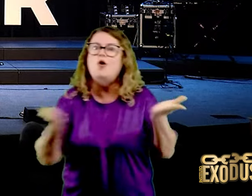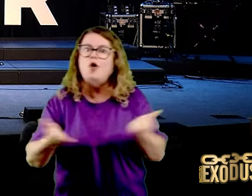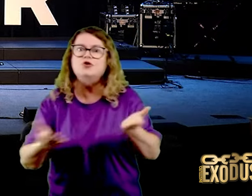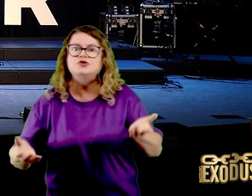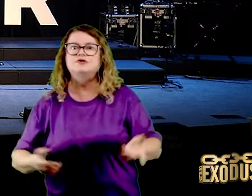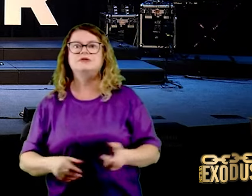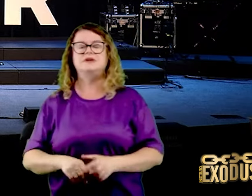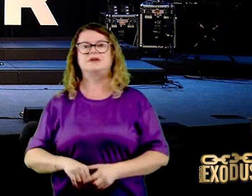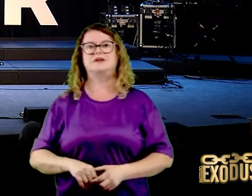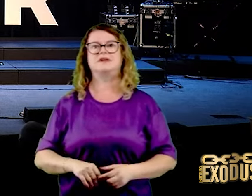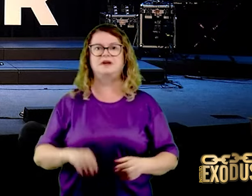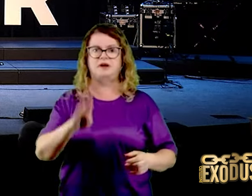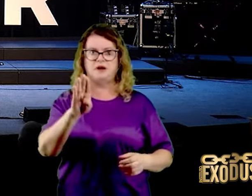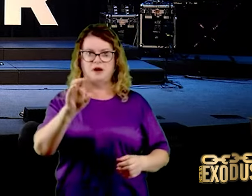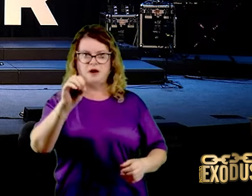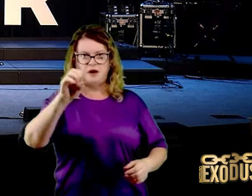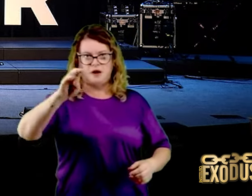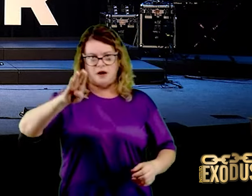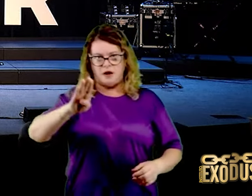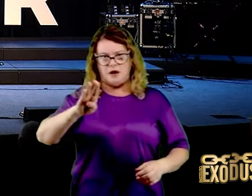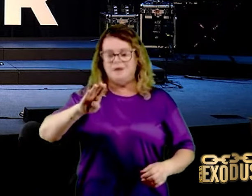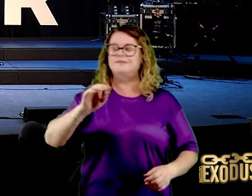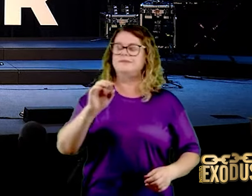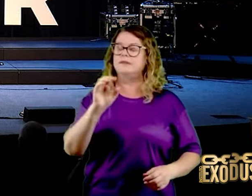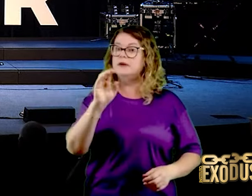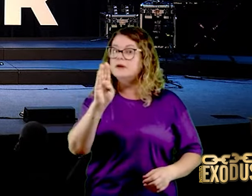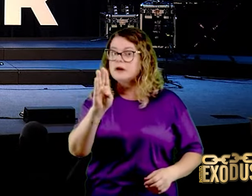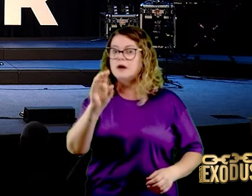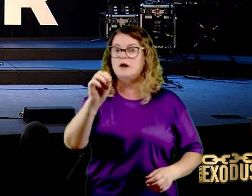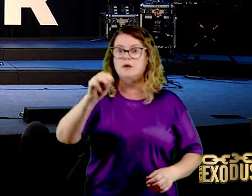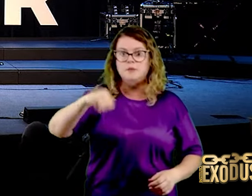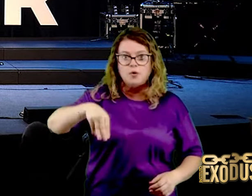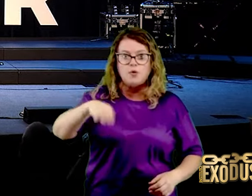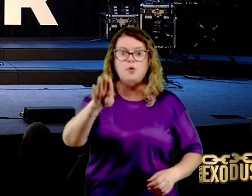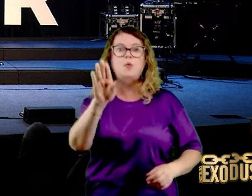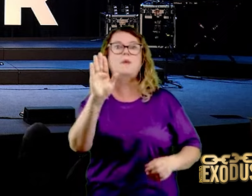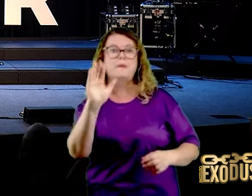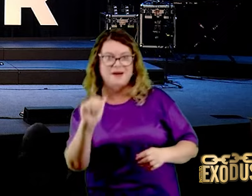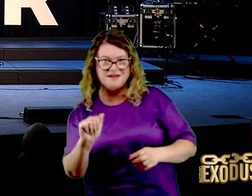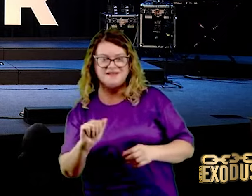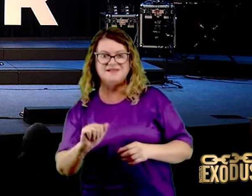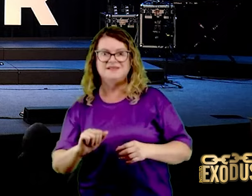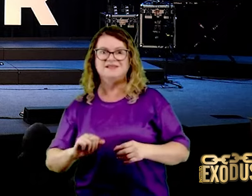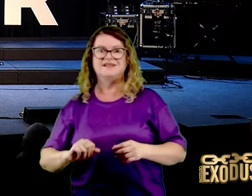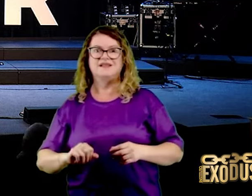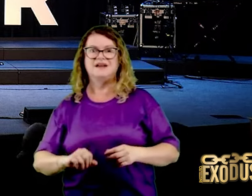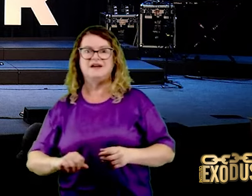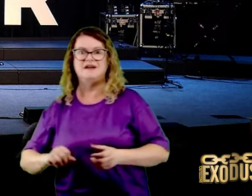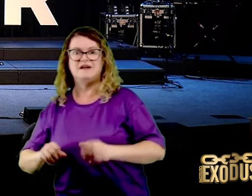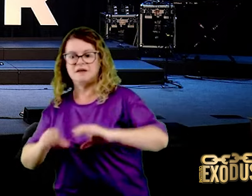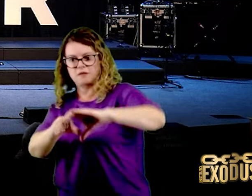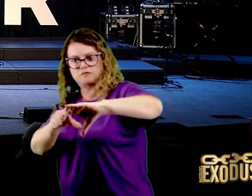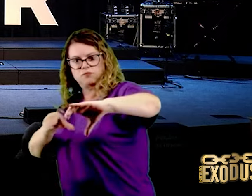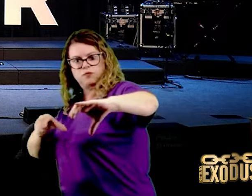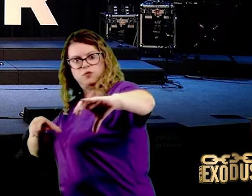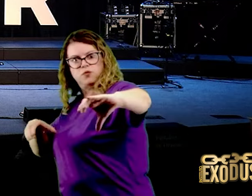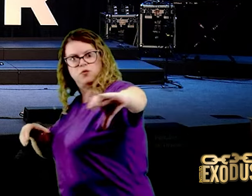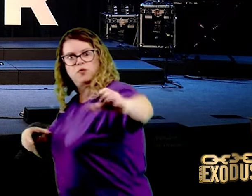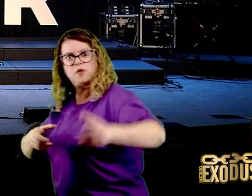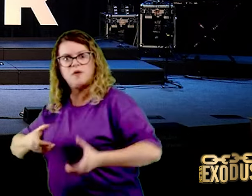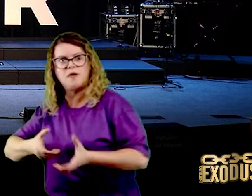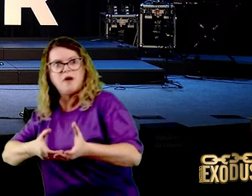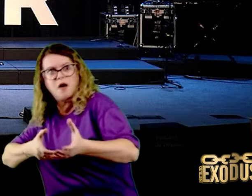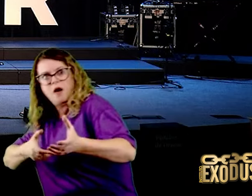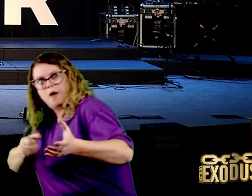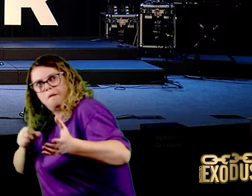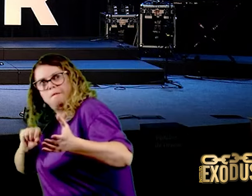pega o equipamento de guerra de soldado único, gente, é o fuzil. E ali, no fuzil, tem a munição, tem a munição da